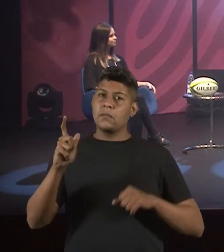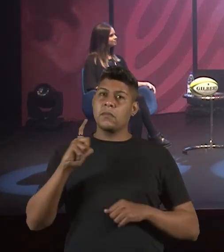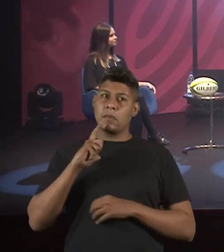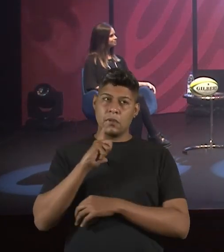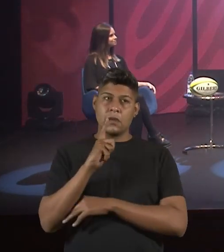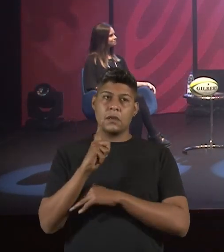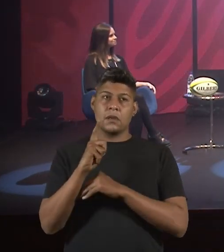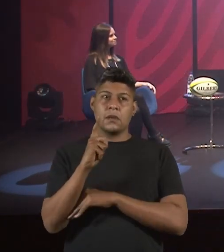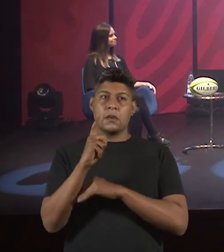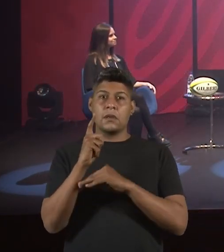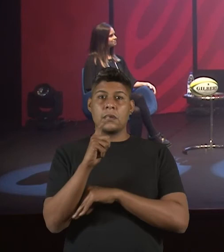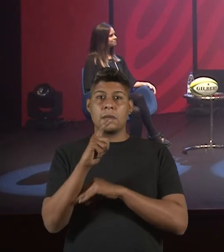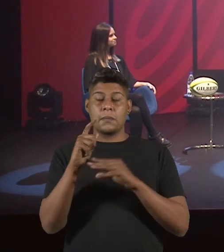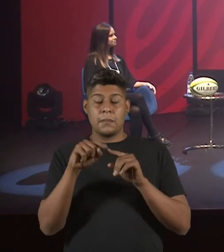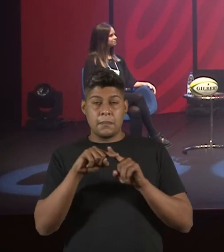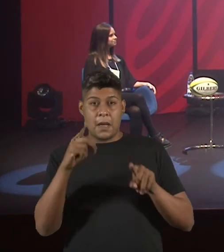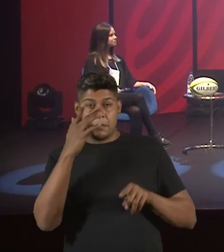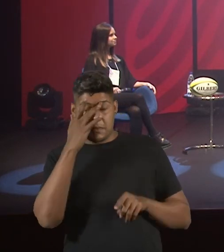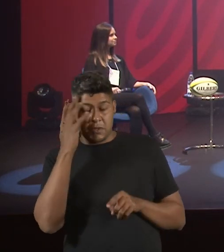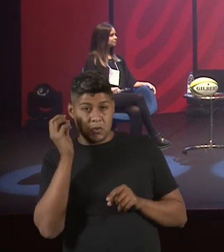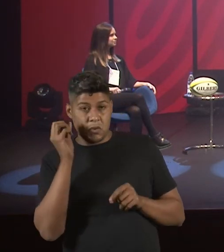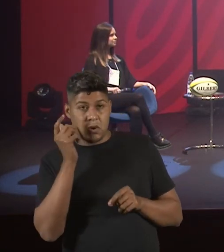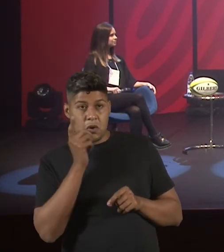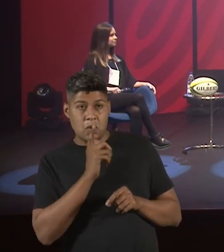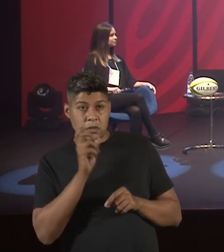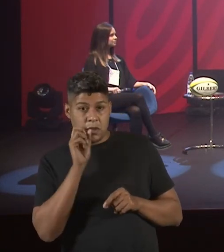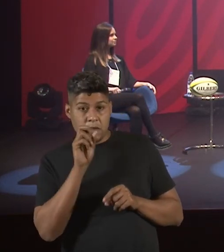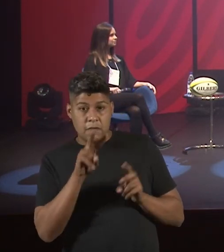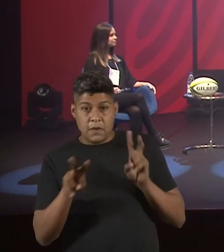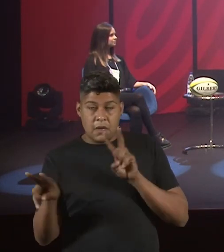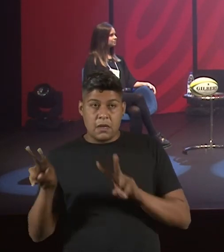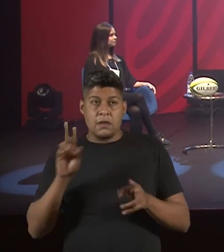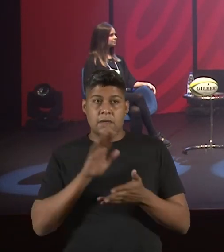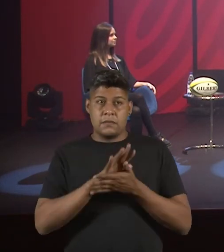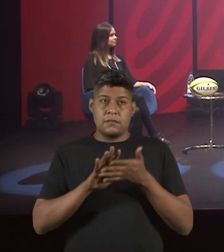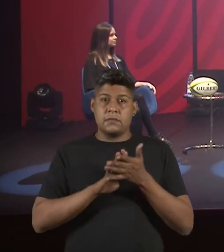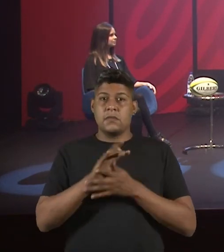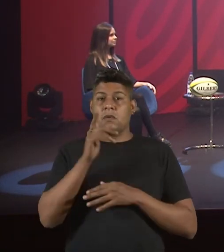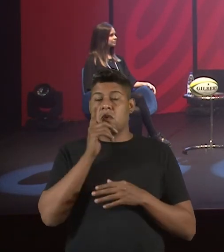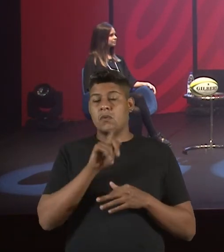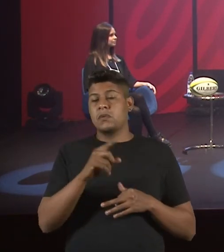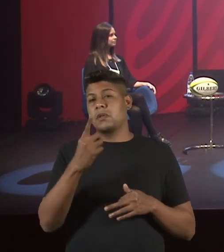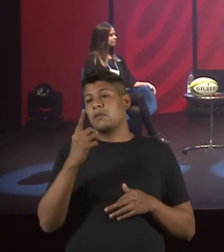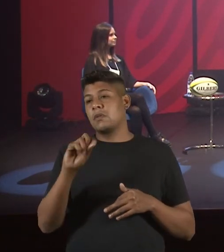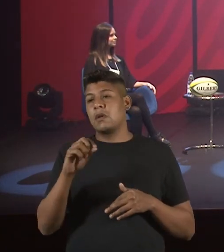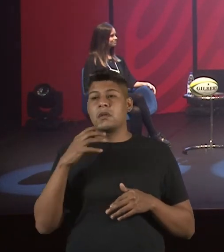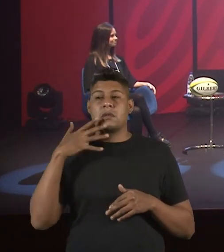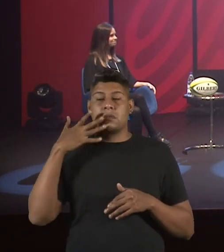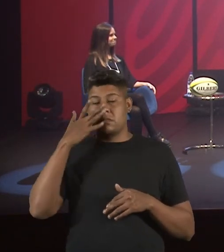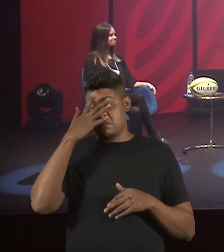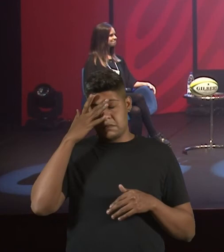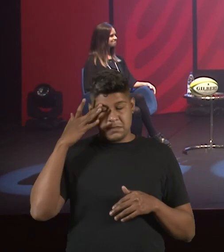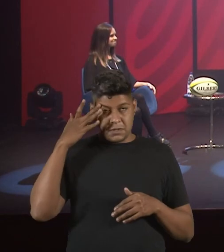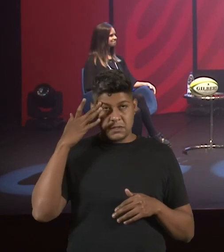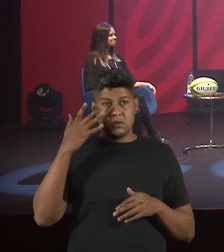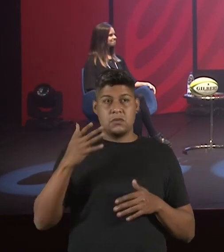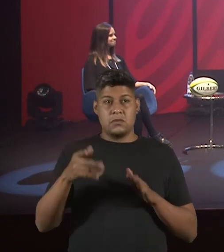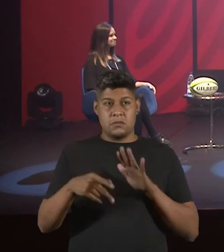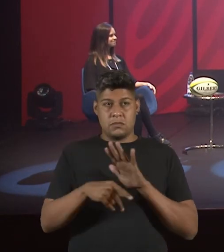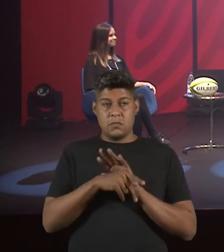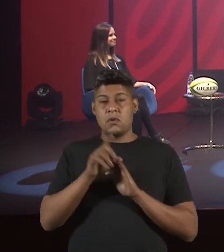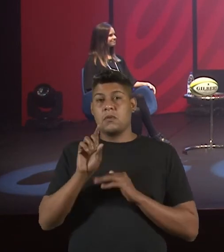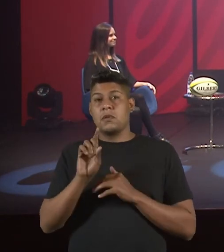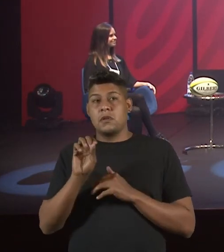mas elas não são visíveis. E eu consegui trazer dez pessoas ocupando posições de